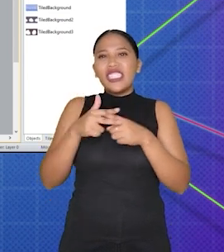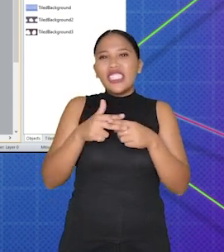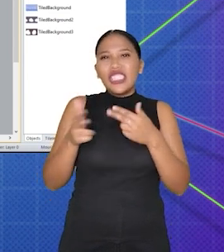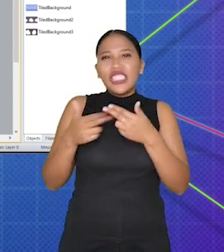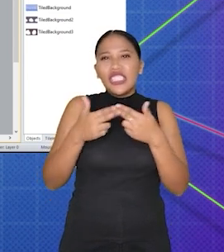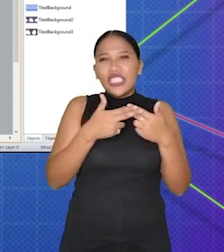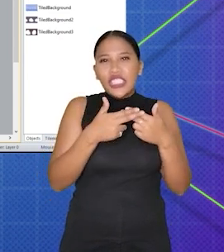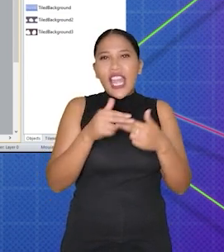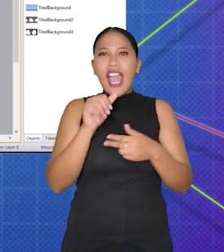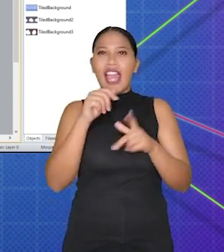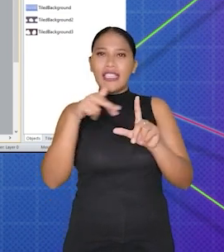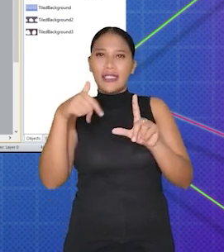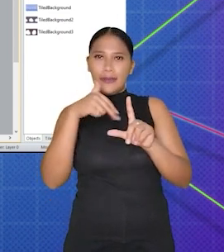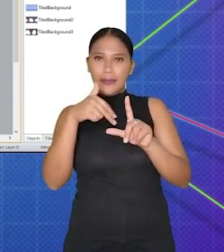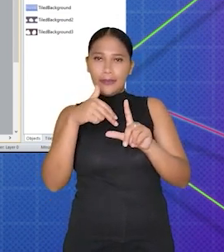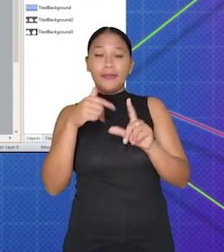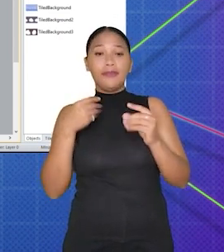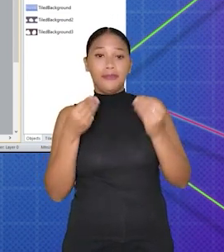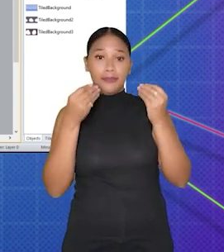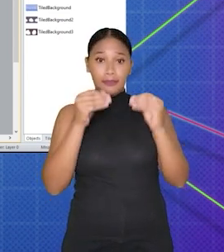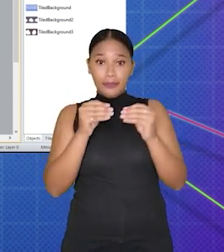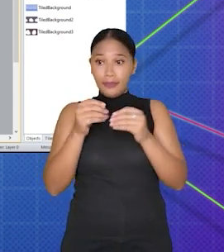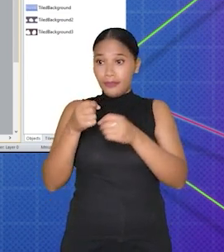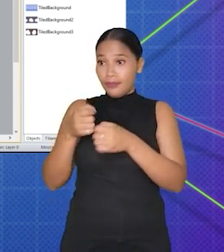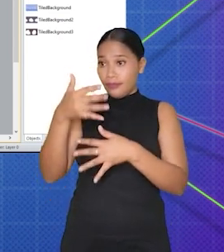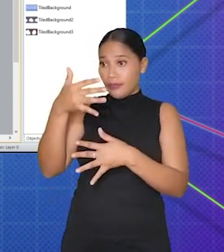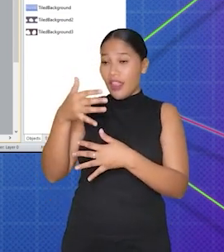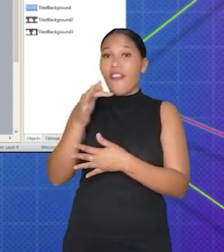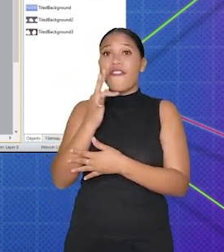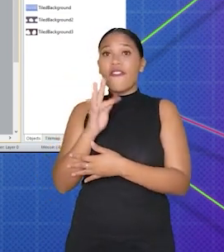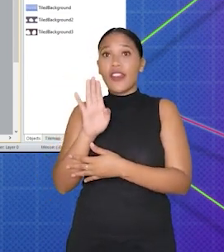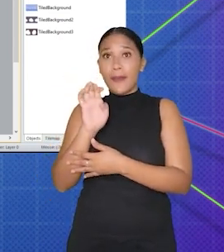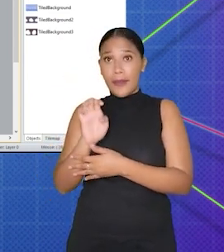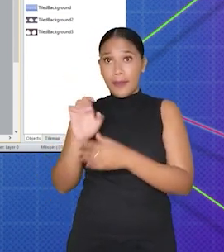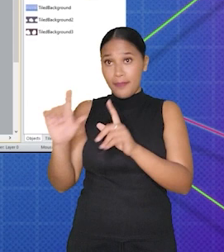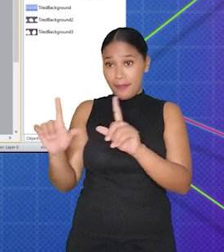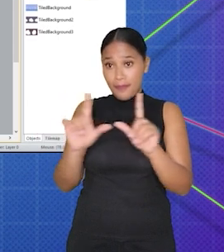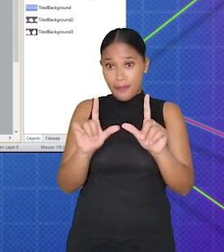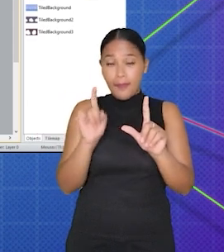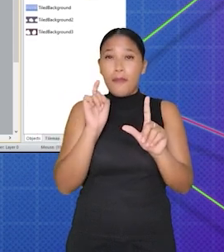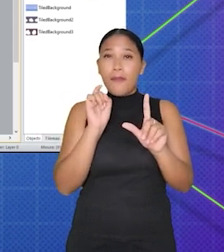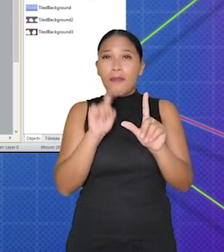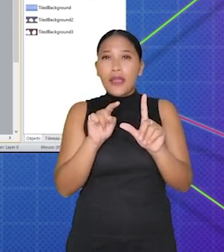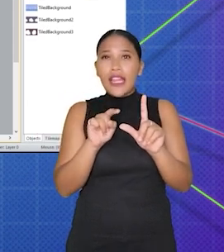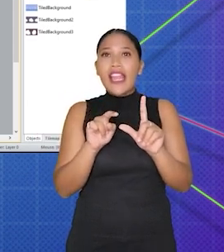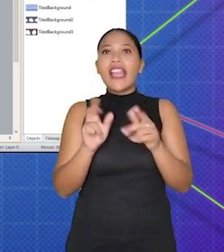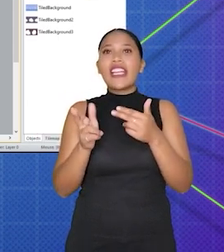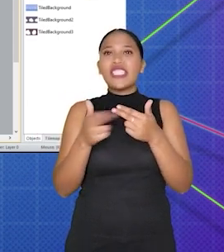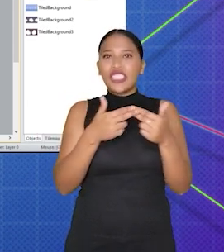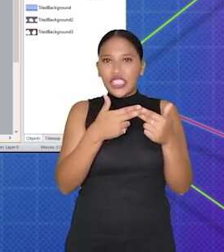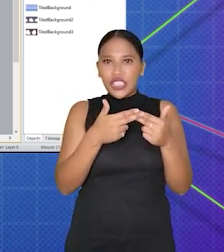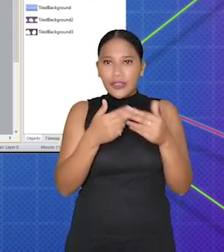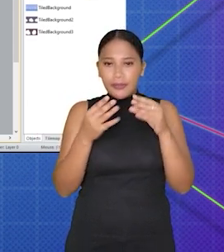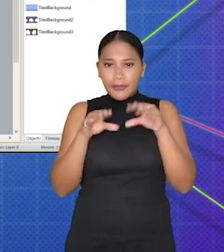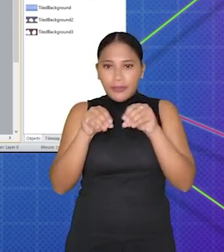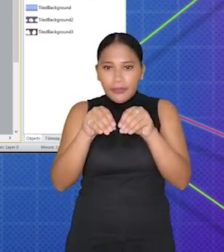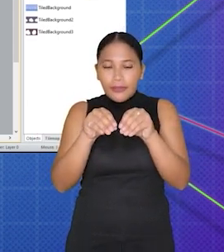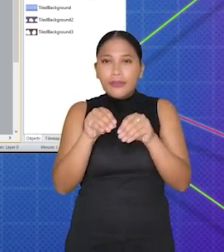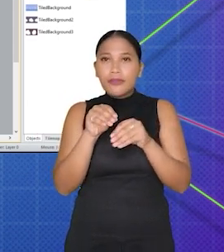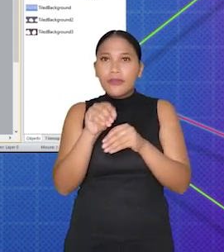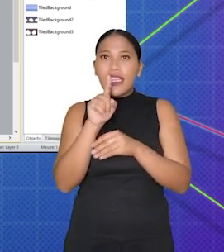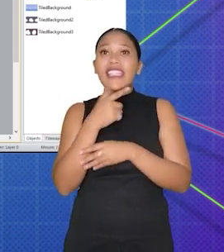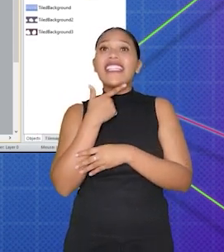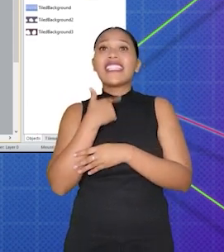Animations, Editar Animações. Na janela Animation Frames, Quadro de Animação, clique em Edit, Editar,